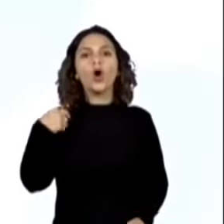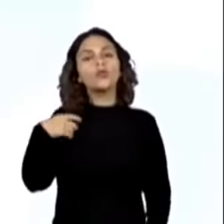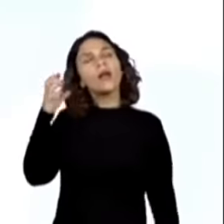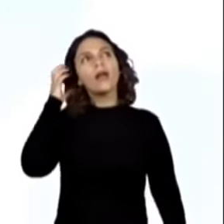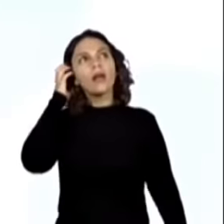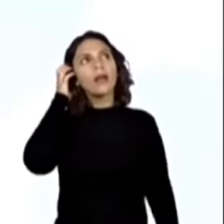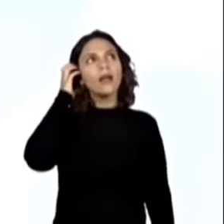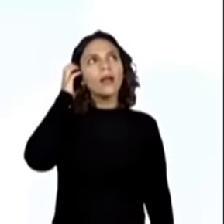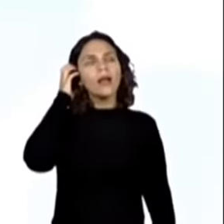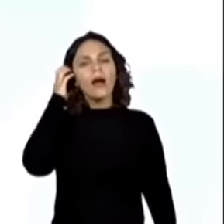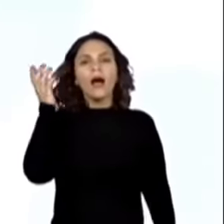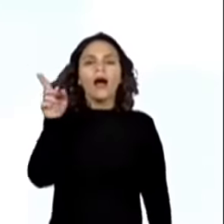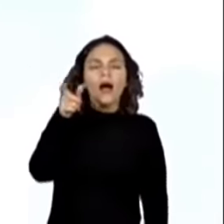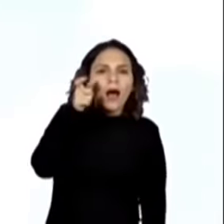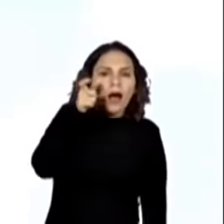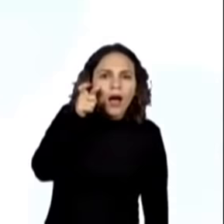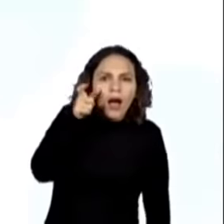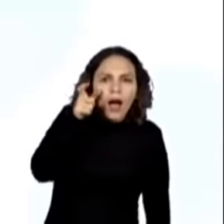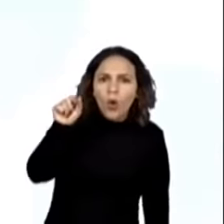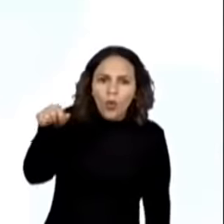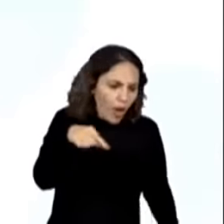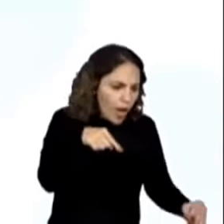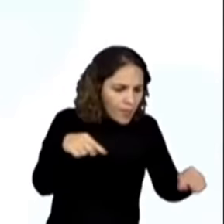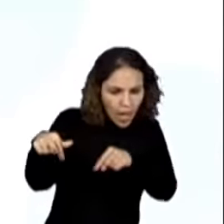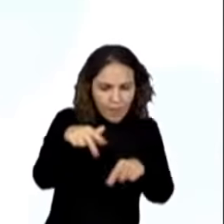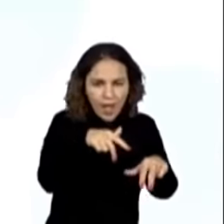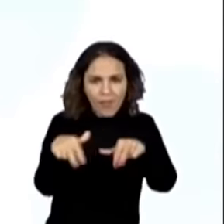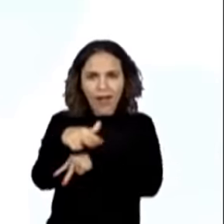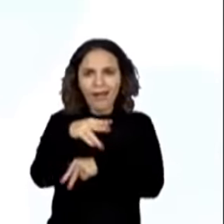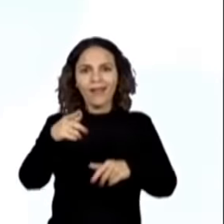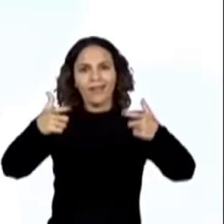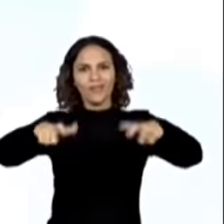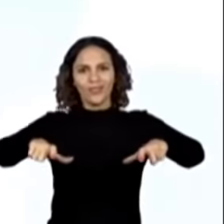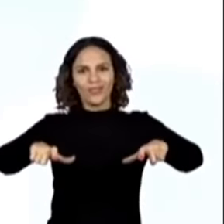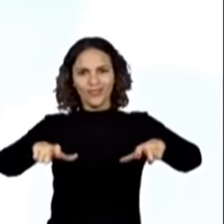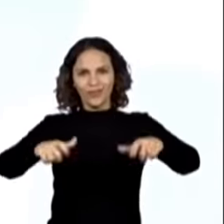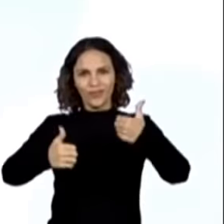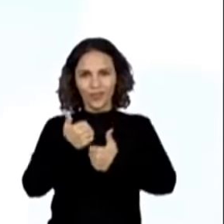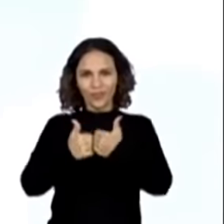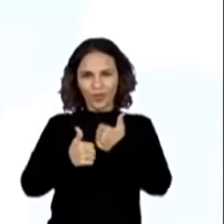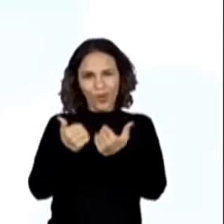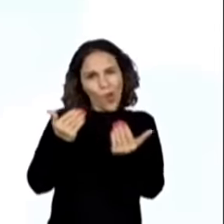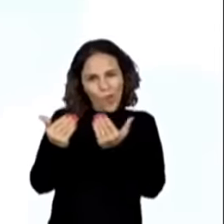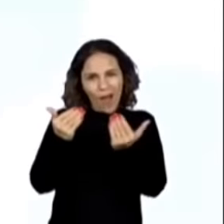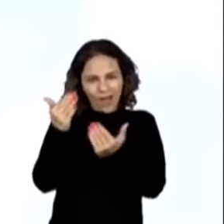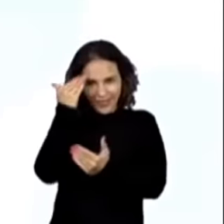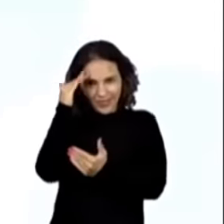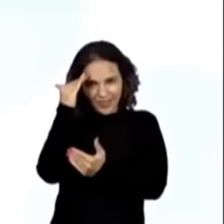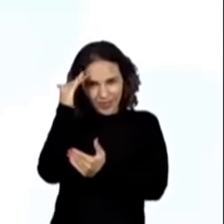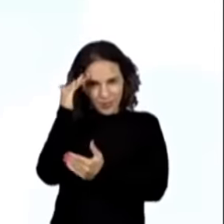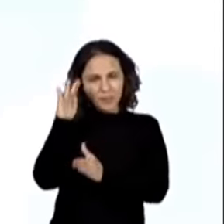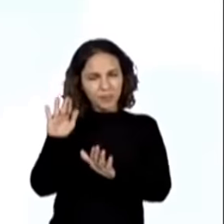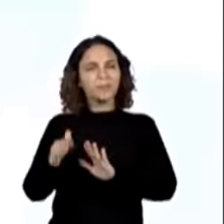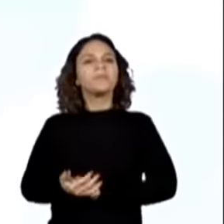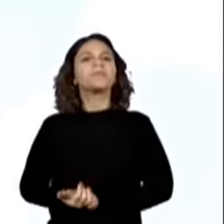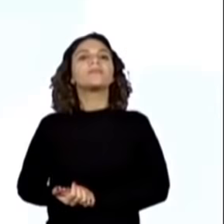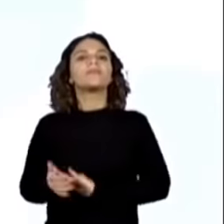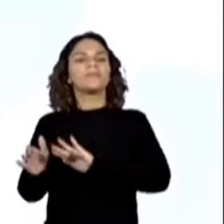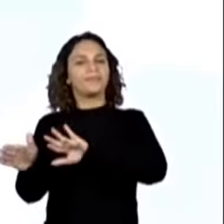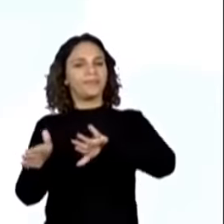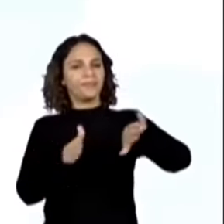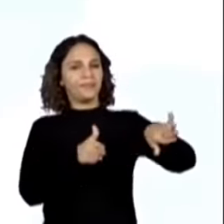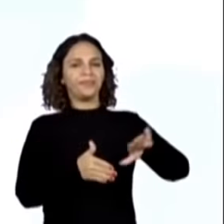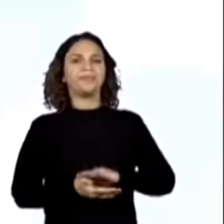alunas Ana Beatriz, Emelie Silva, do quinto ano, seis, estão sempre participando das aulas. Parabéns. E aí,